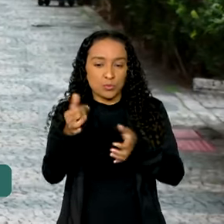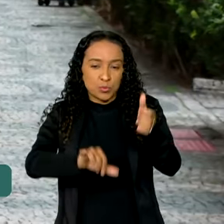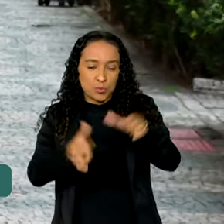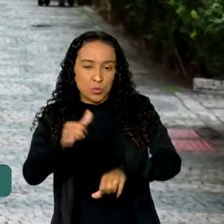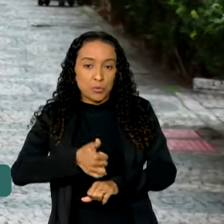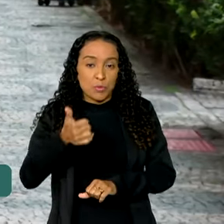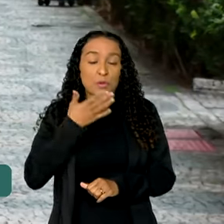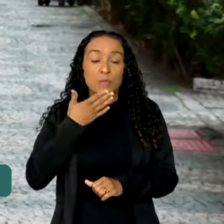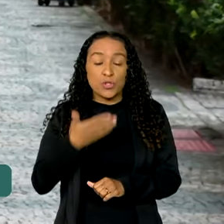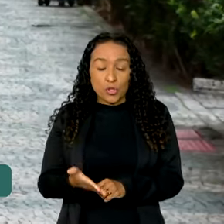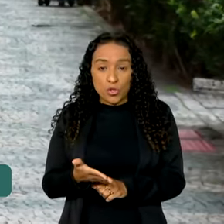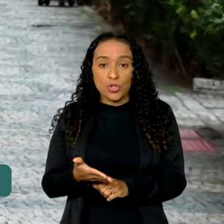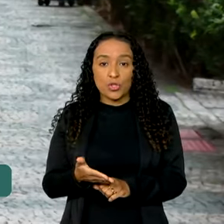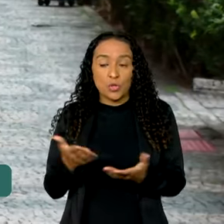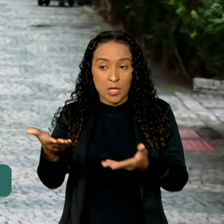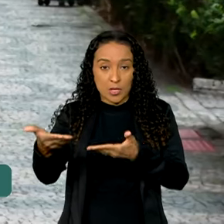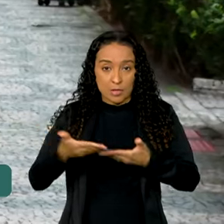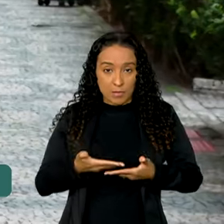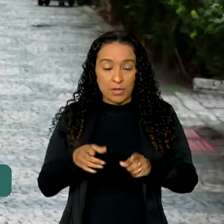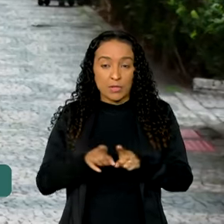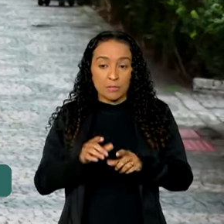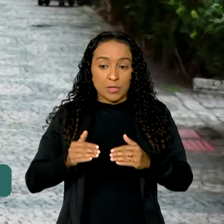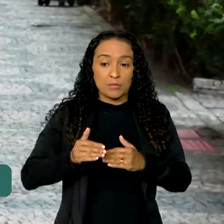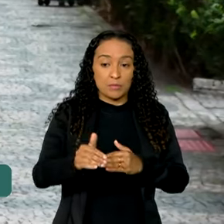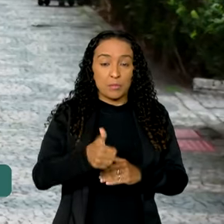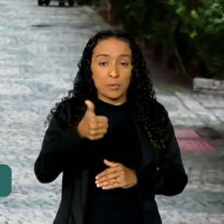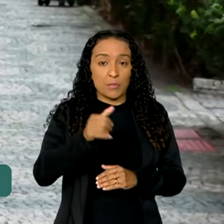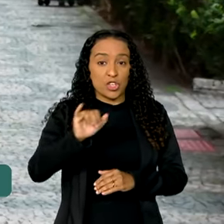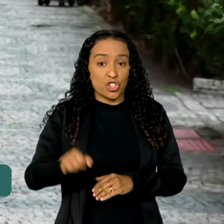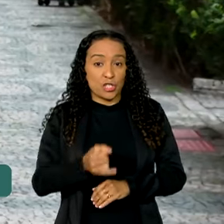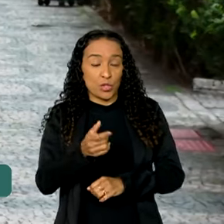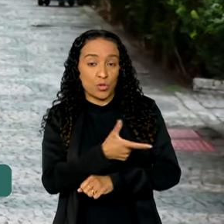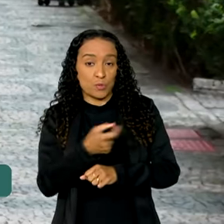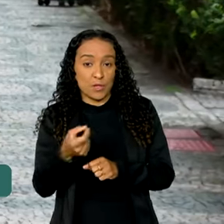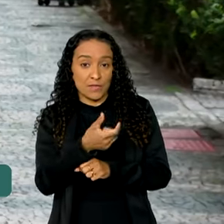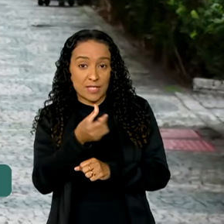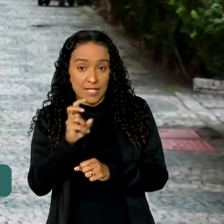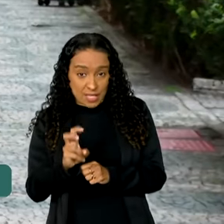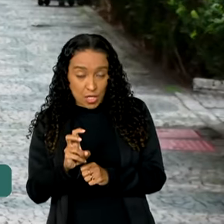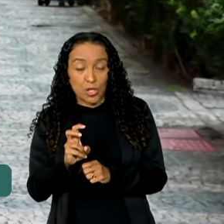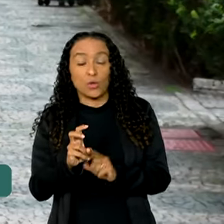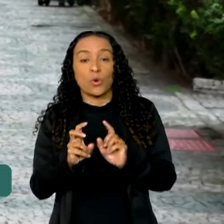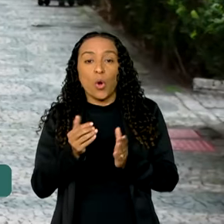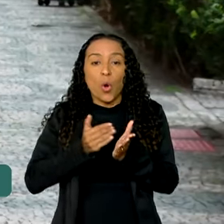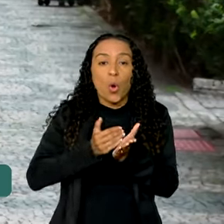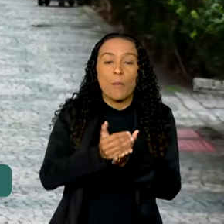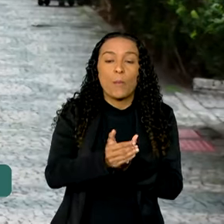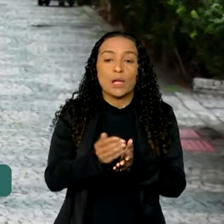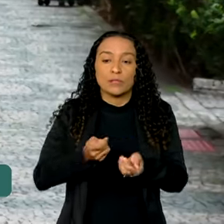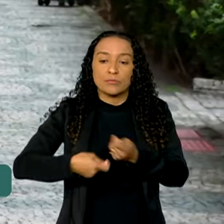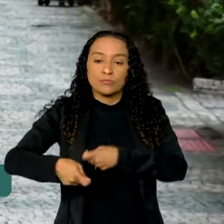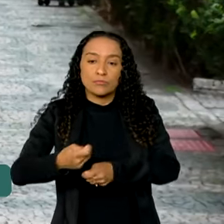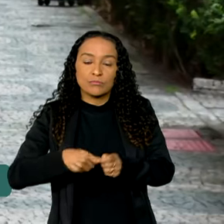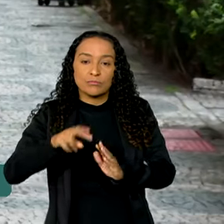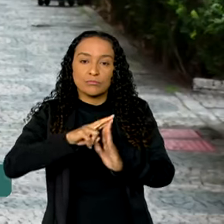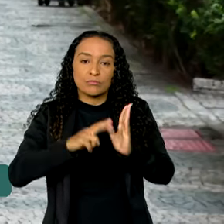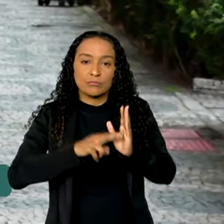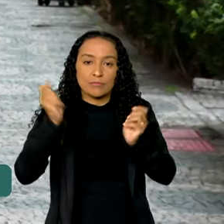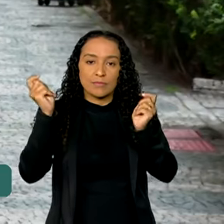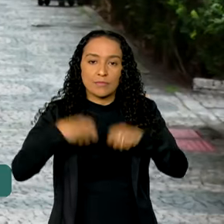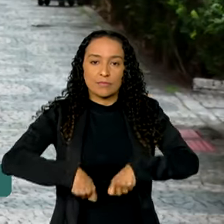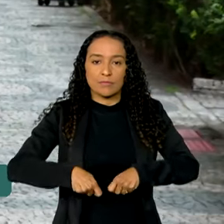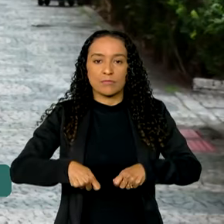primeiros pedidos recebidos e, a partir do dia 1º de janeiro de 2025, começa o mercado regulado de